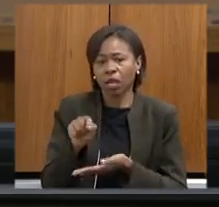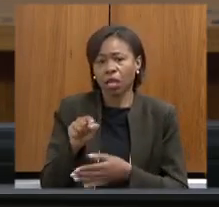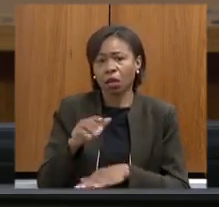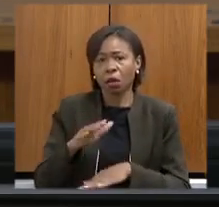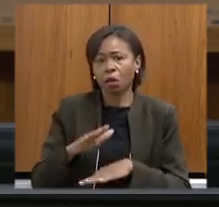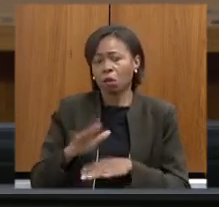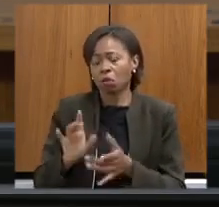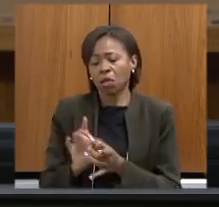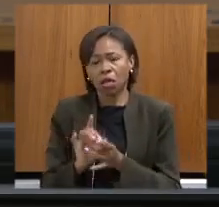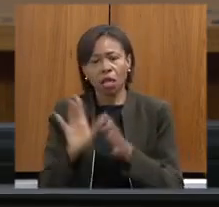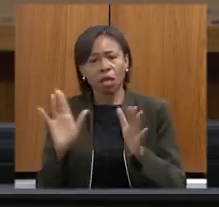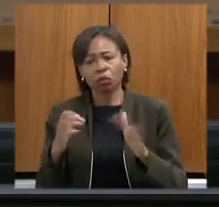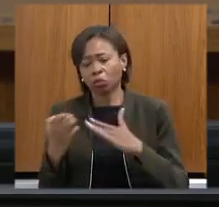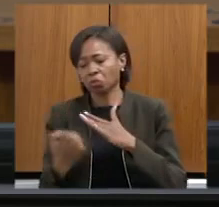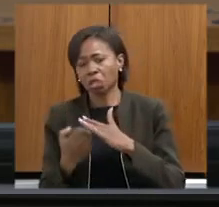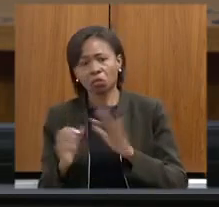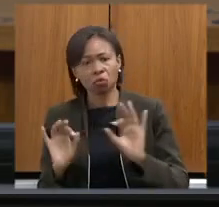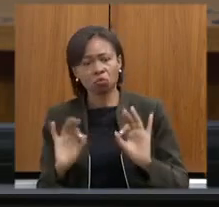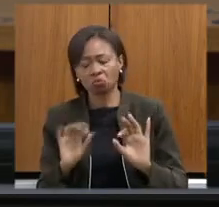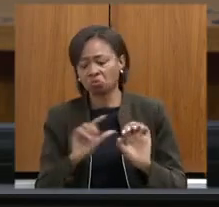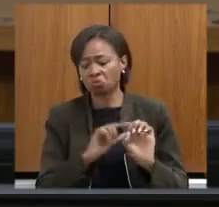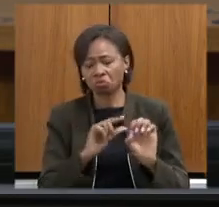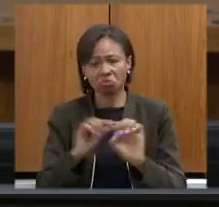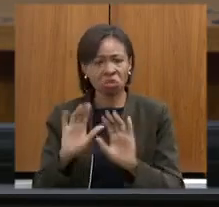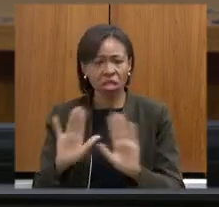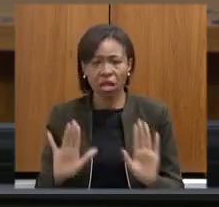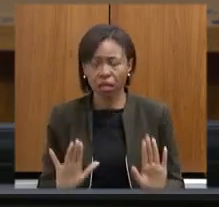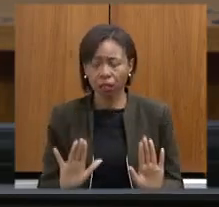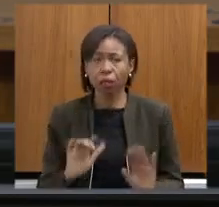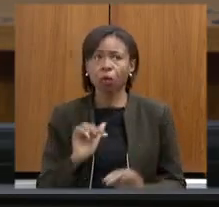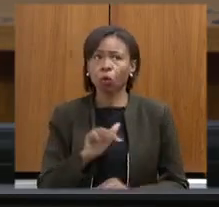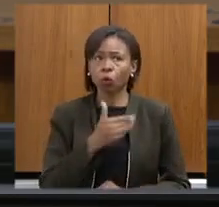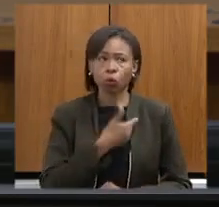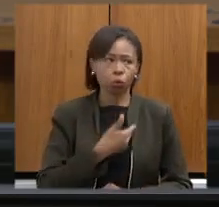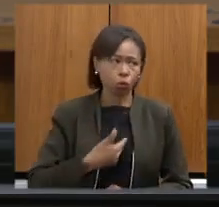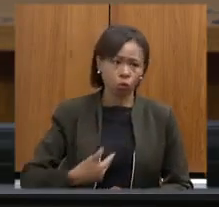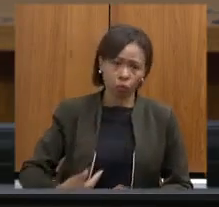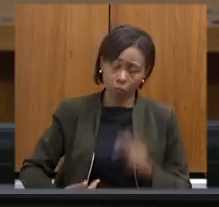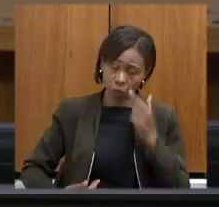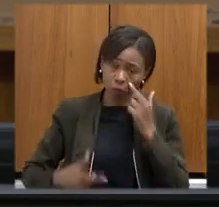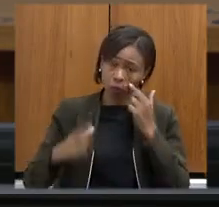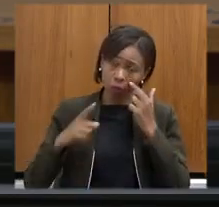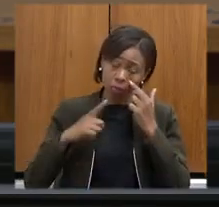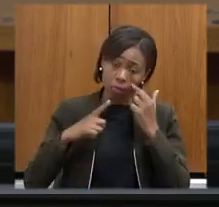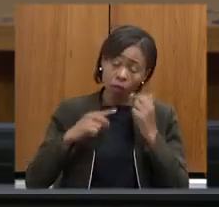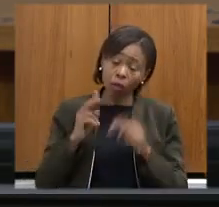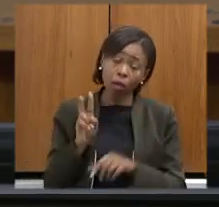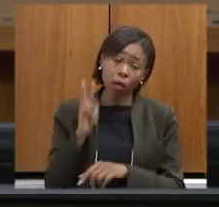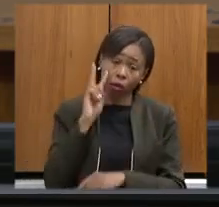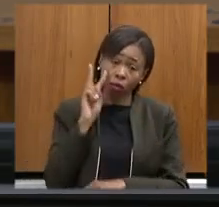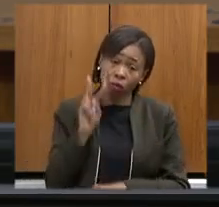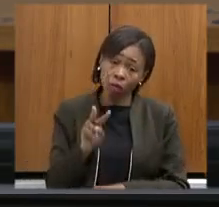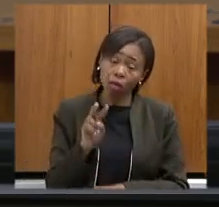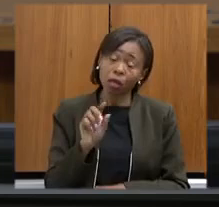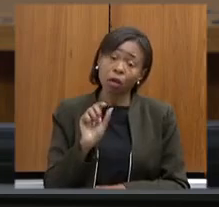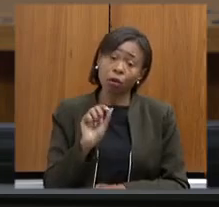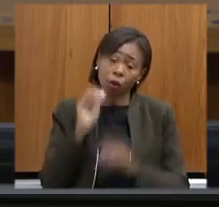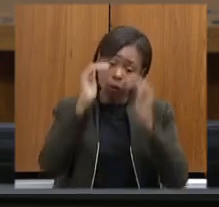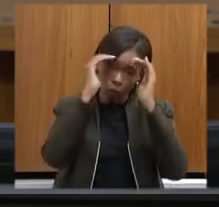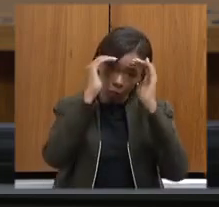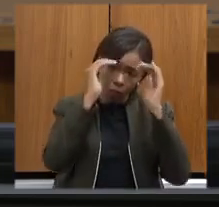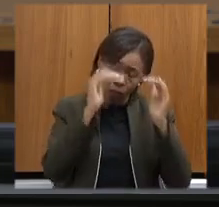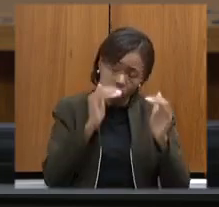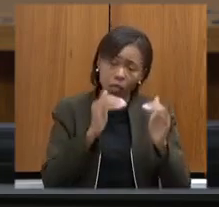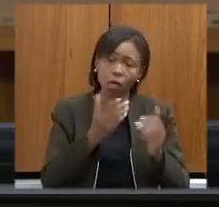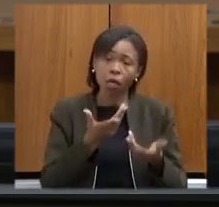B ou C há no governo do Estado a estreita observância aos critérios técnicos e jurídicos